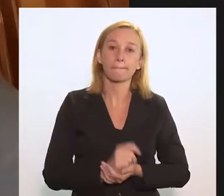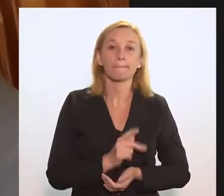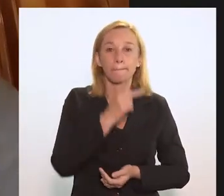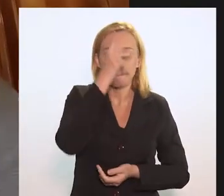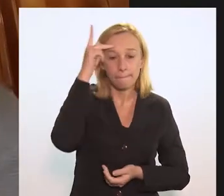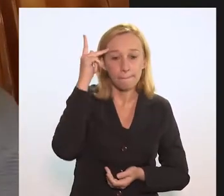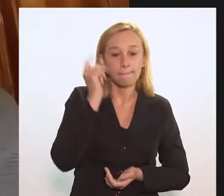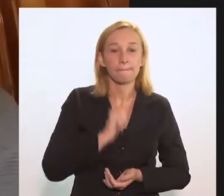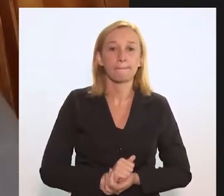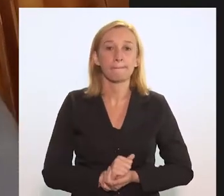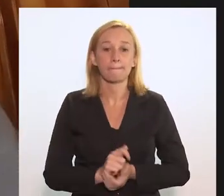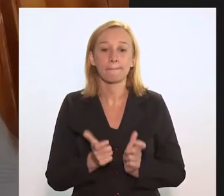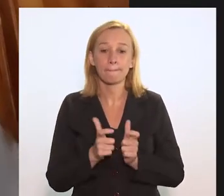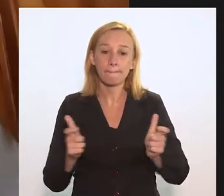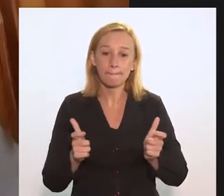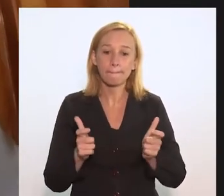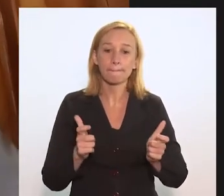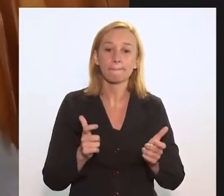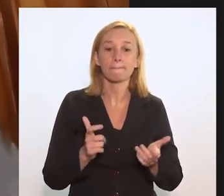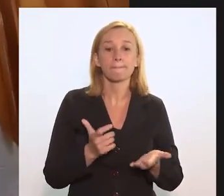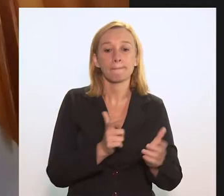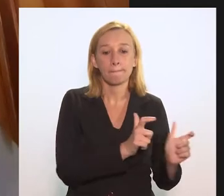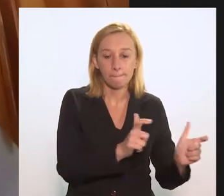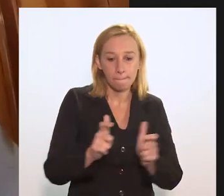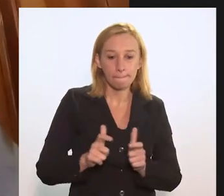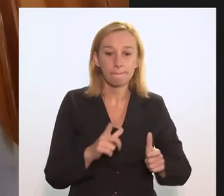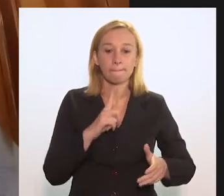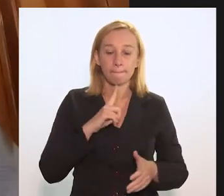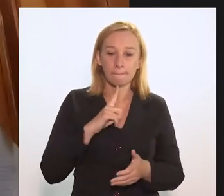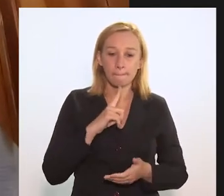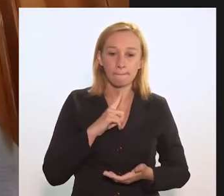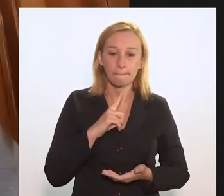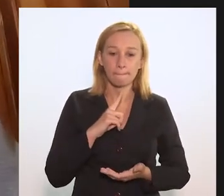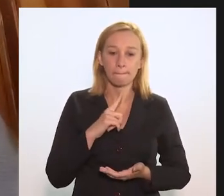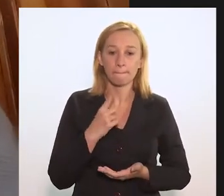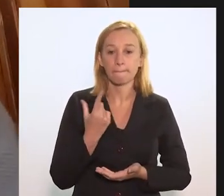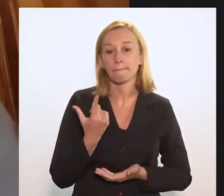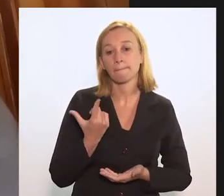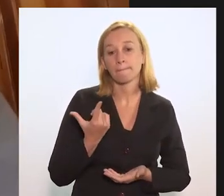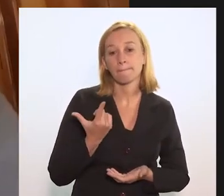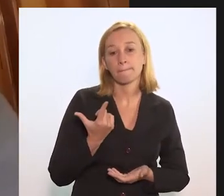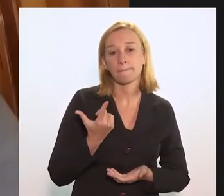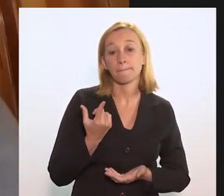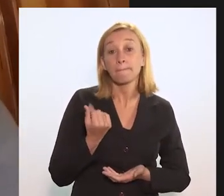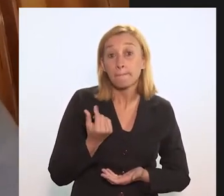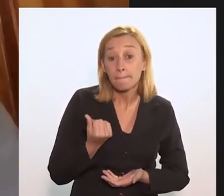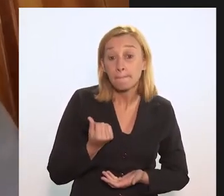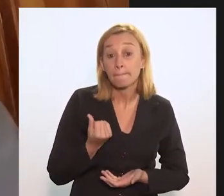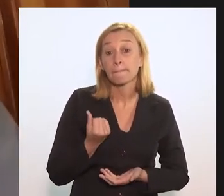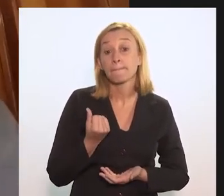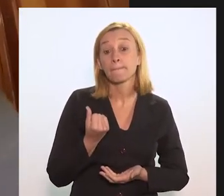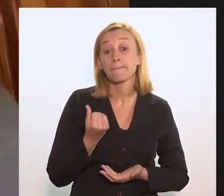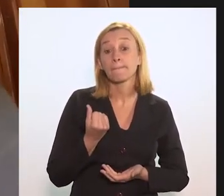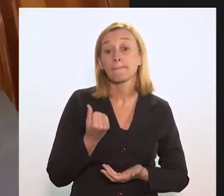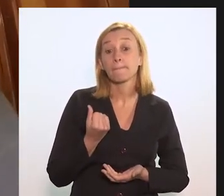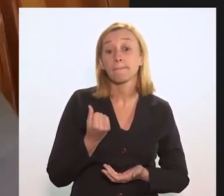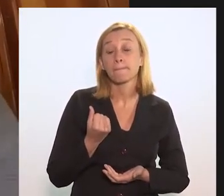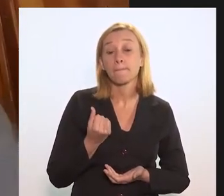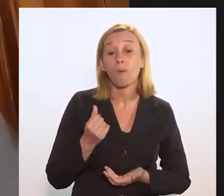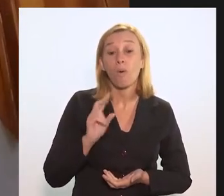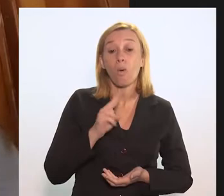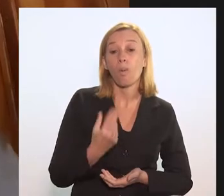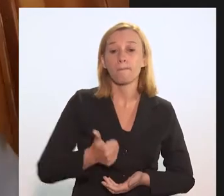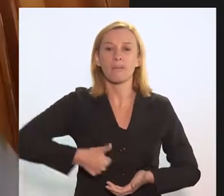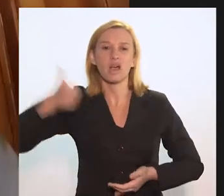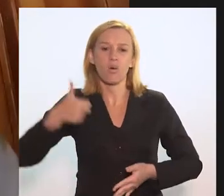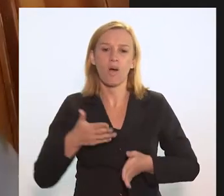são pessoas que, em grande parte, se tivessem melhores condições materiais ou melhor acesso